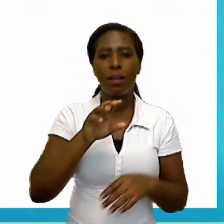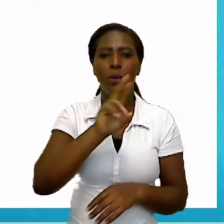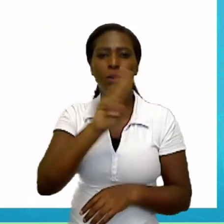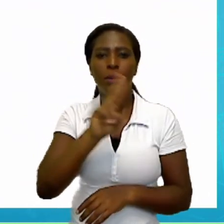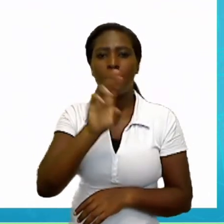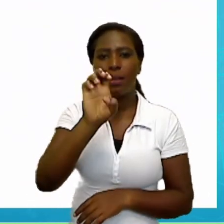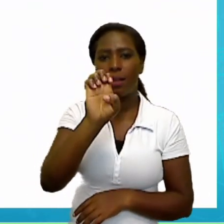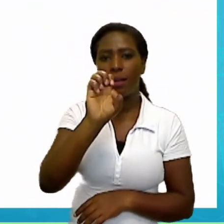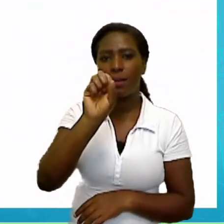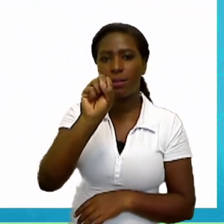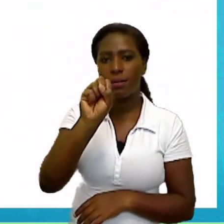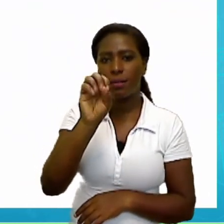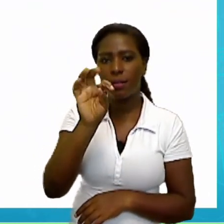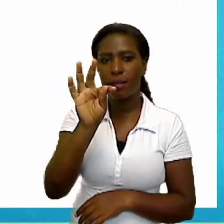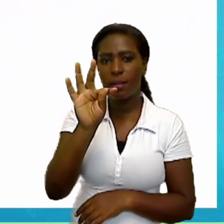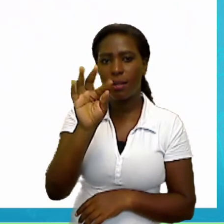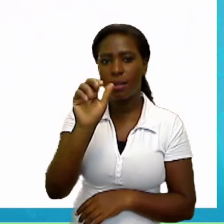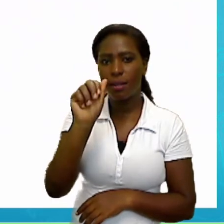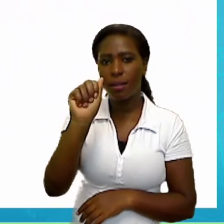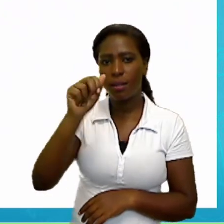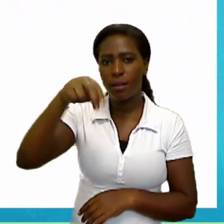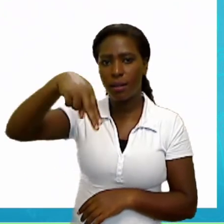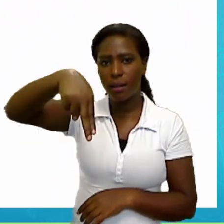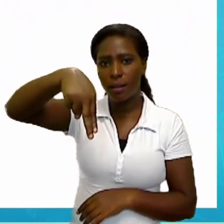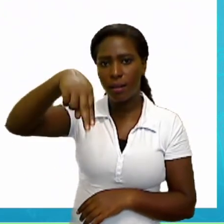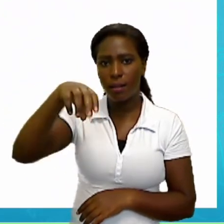Bookshelf. Ok? Vamos escrever bookshelf.